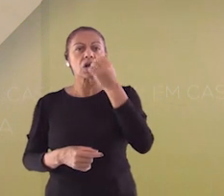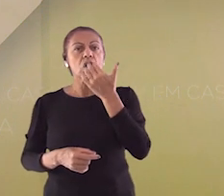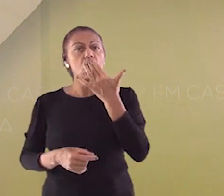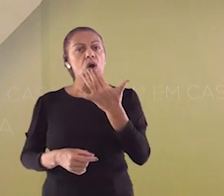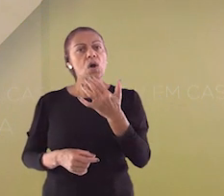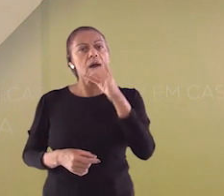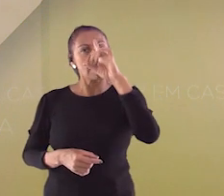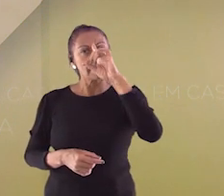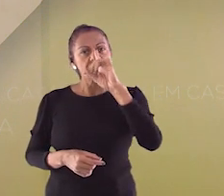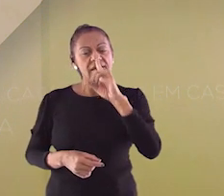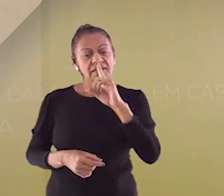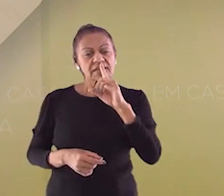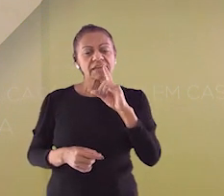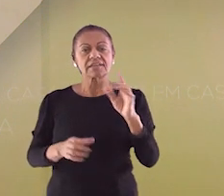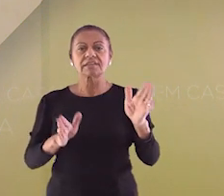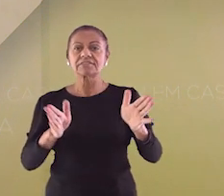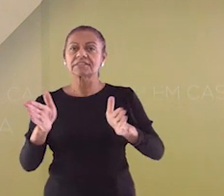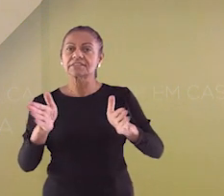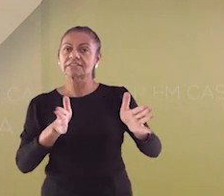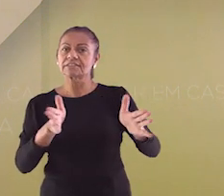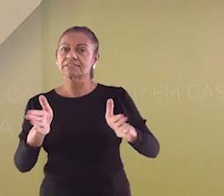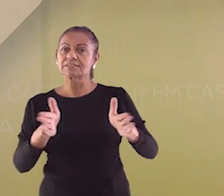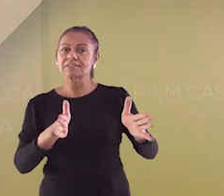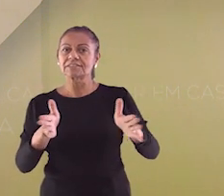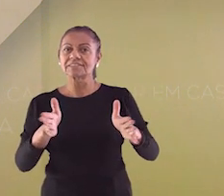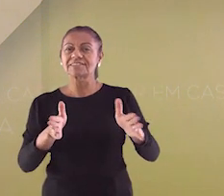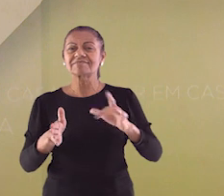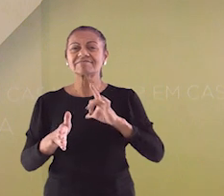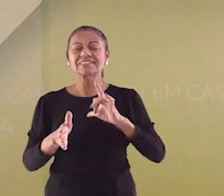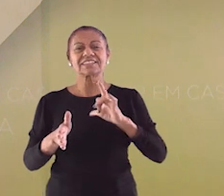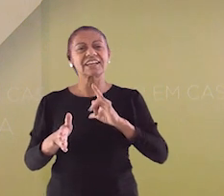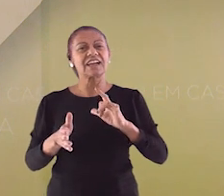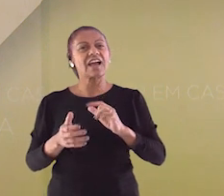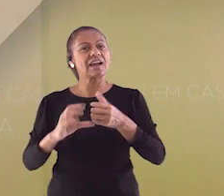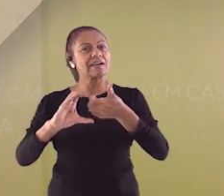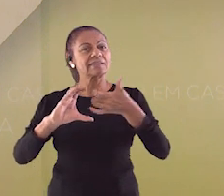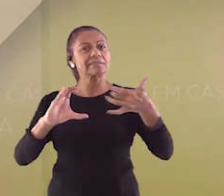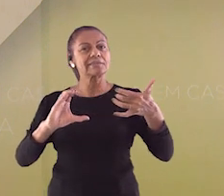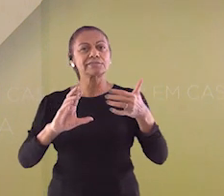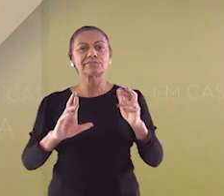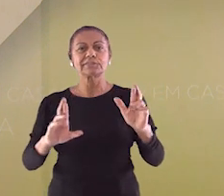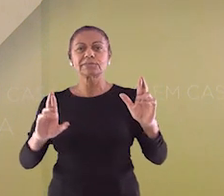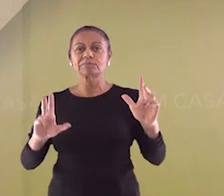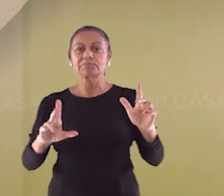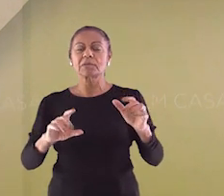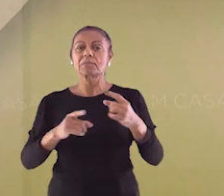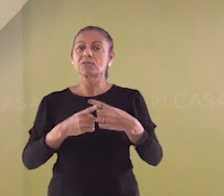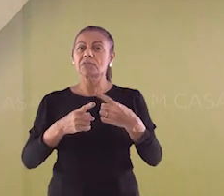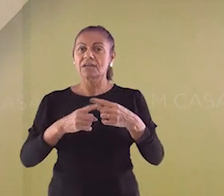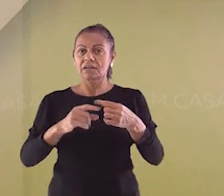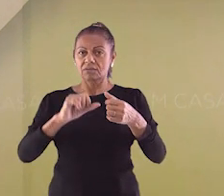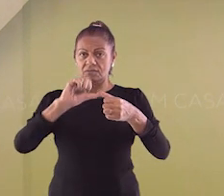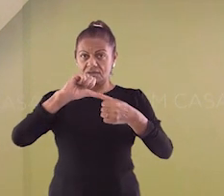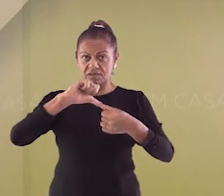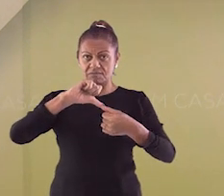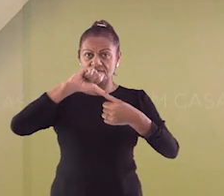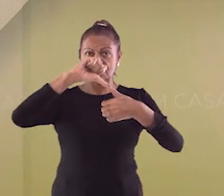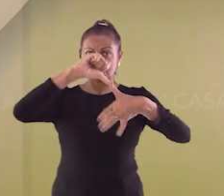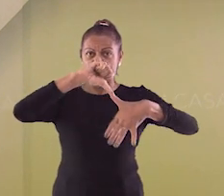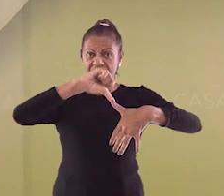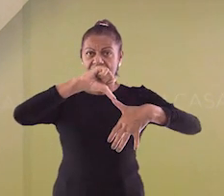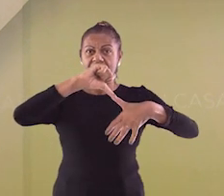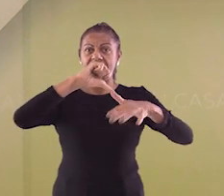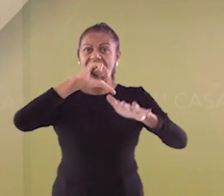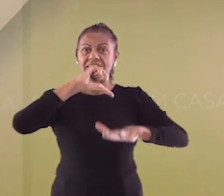mudança de período de transição entre duas estações com características muito distintas. No hemisfério sul, é